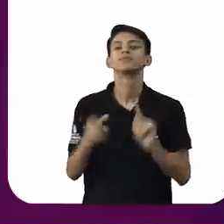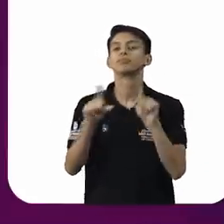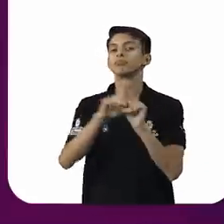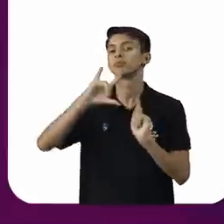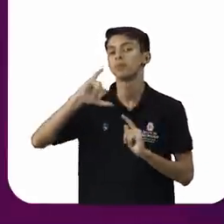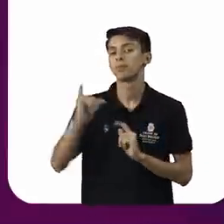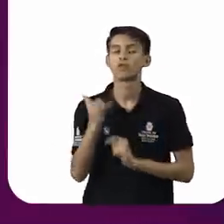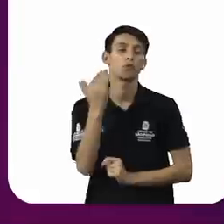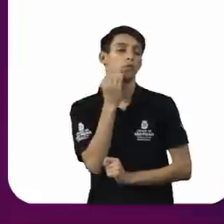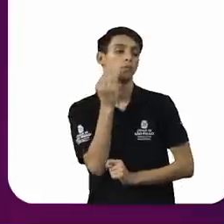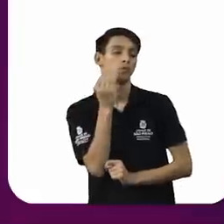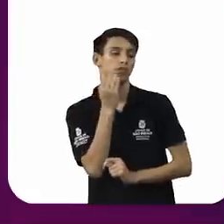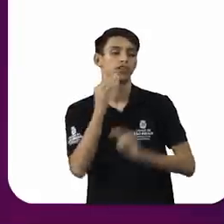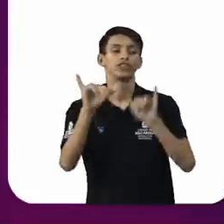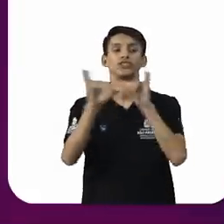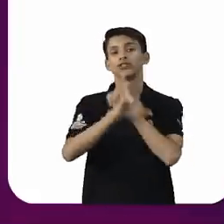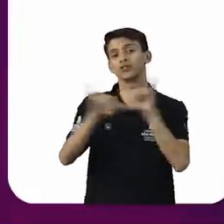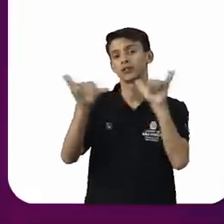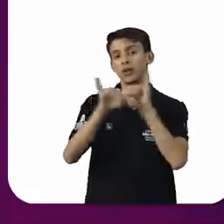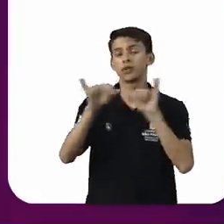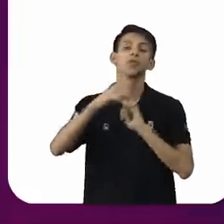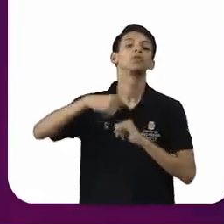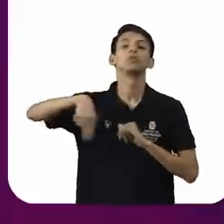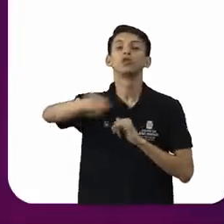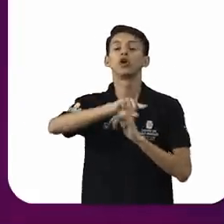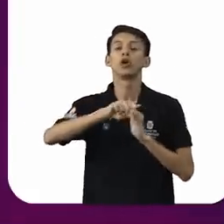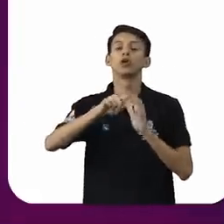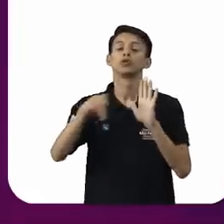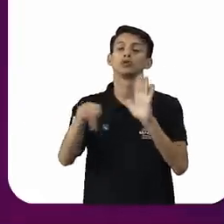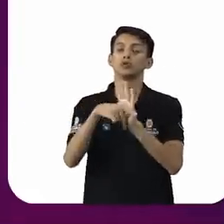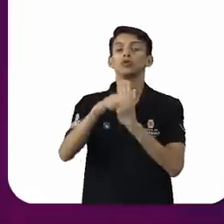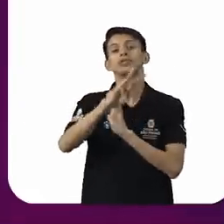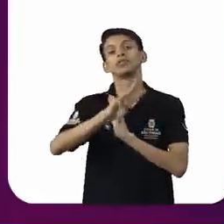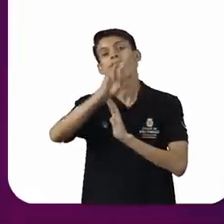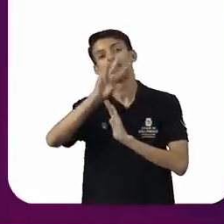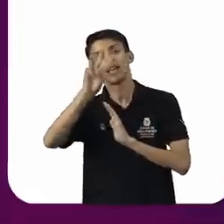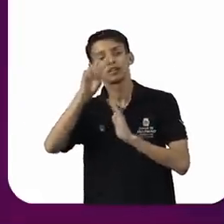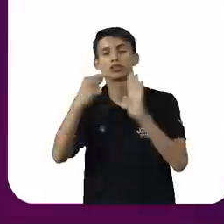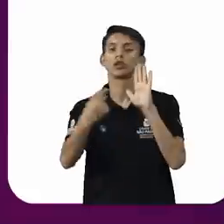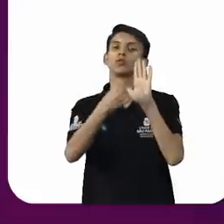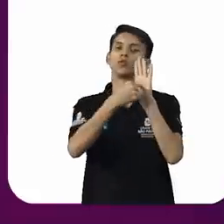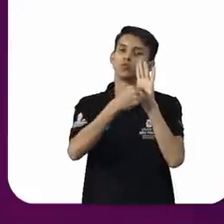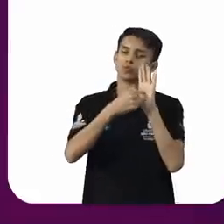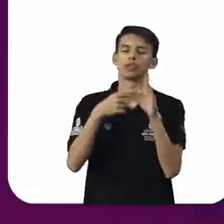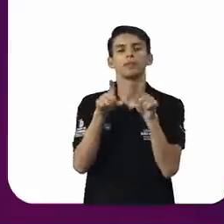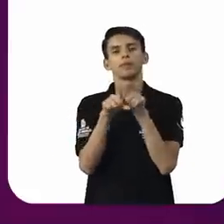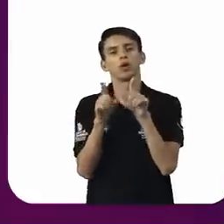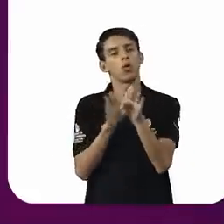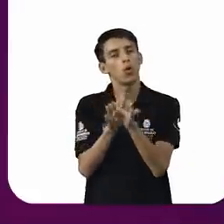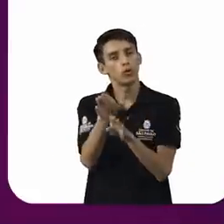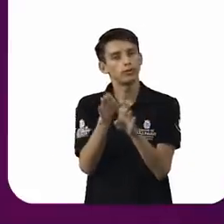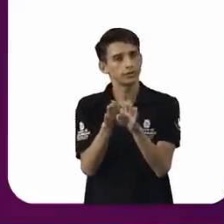oportunidade para divulgar o nosso canal de denúncias, orientações, dúvidas, que é